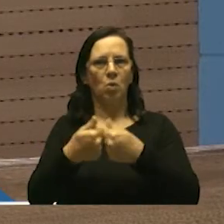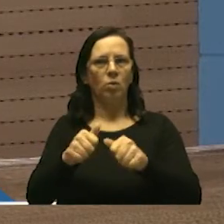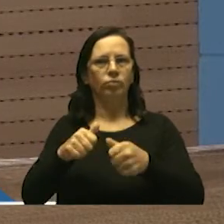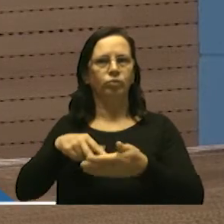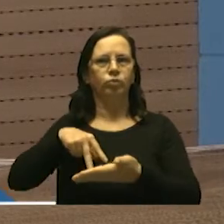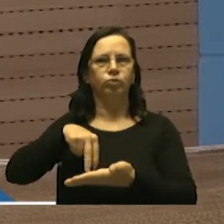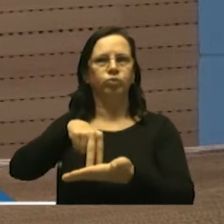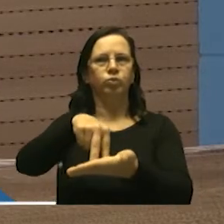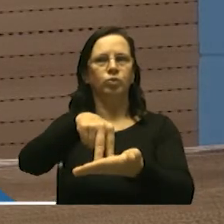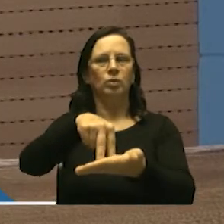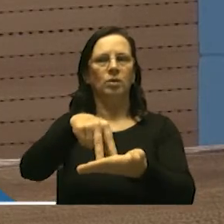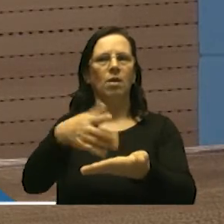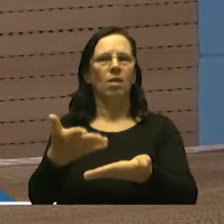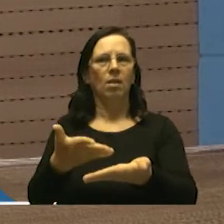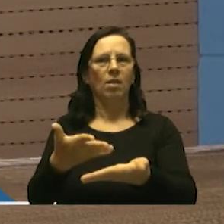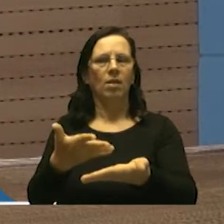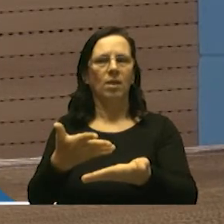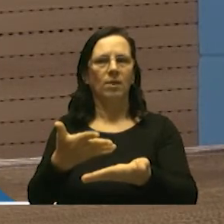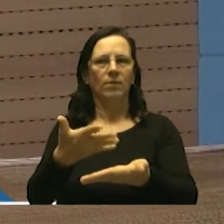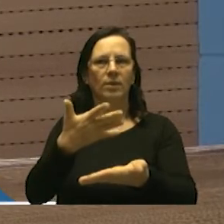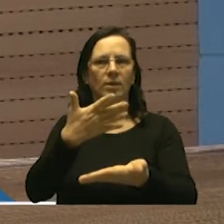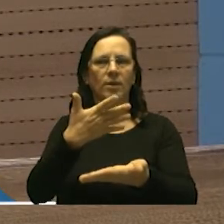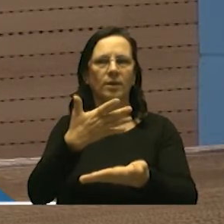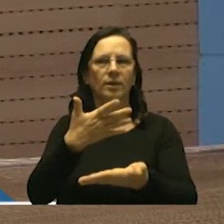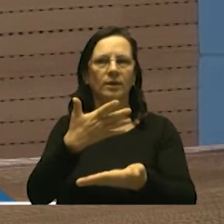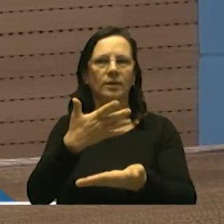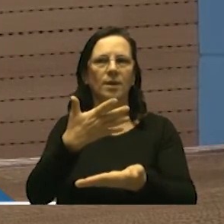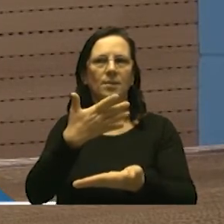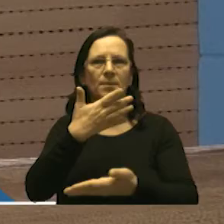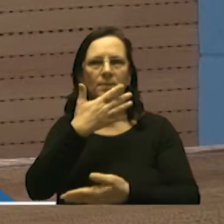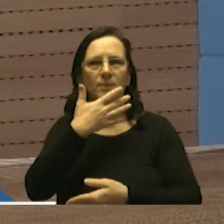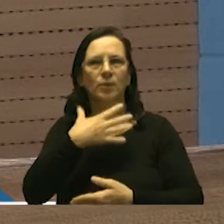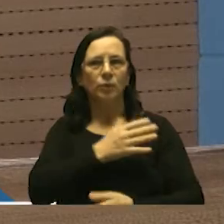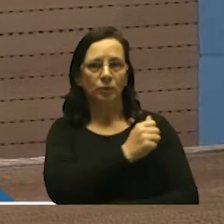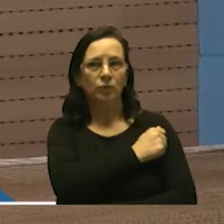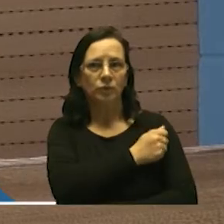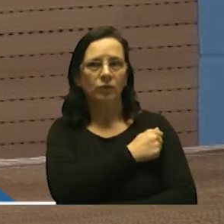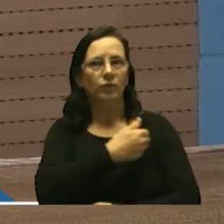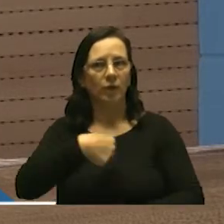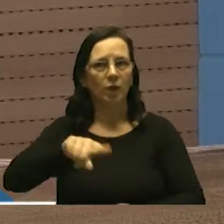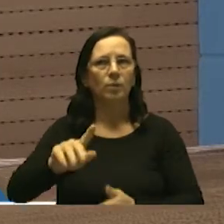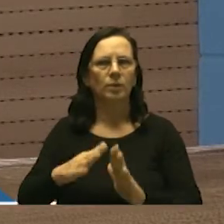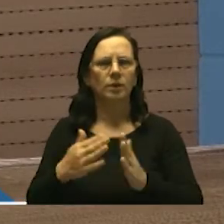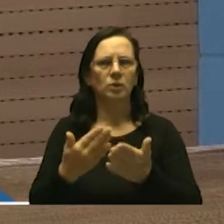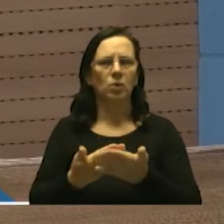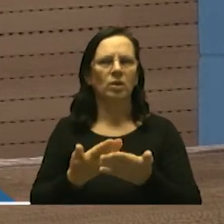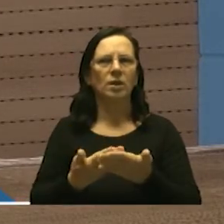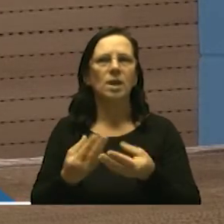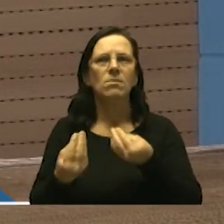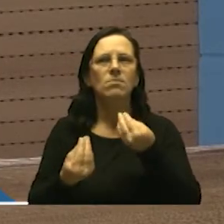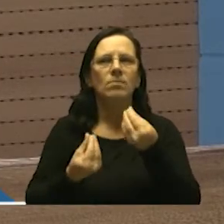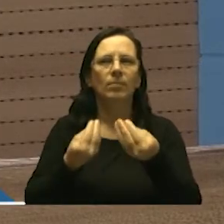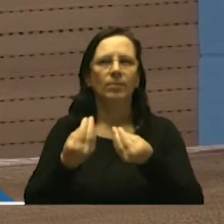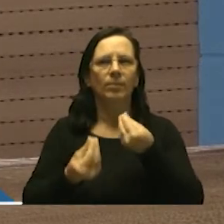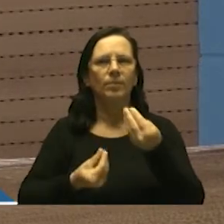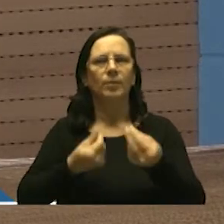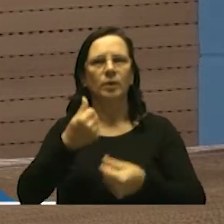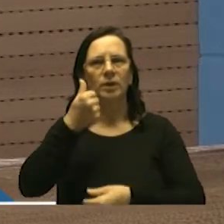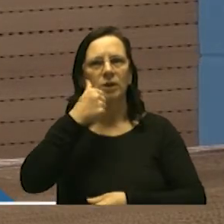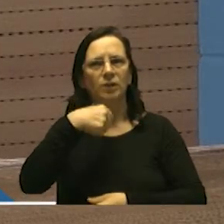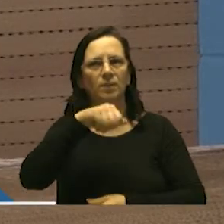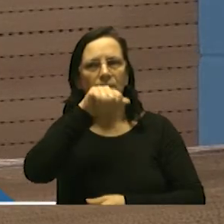seja desvalorizado a essência pai e a essência mãe algumas pessoas vão pensar mas é um projeto que nem